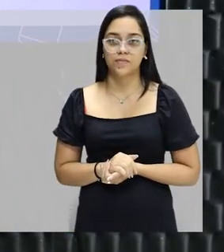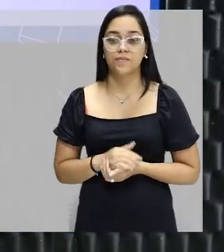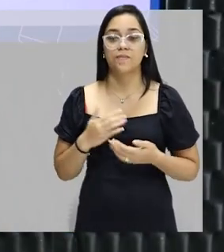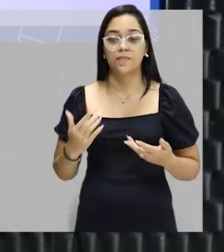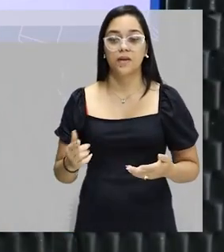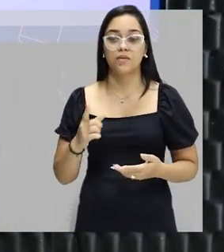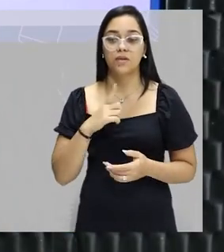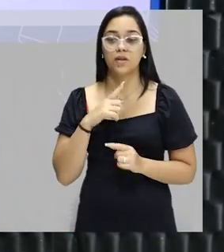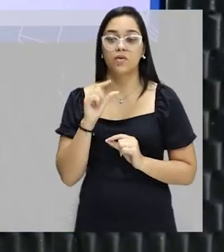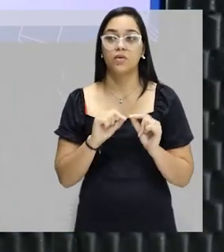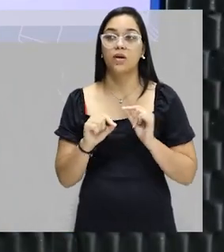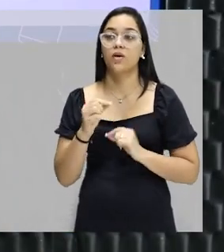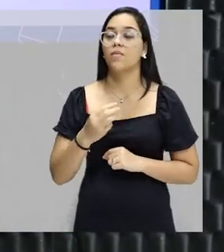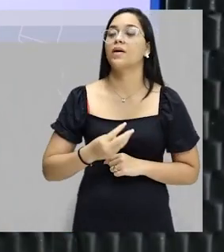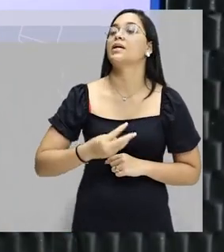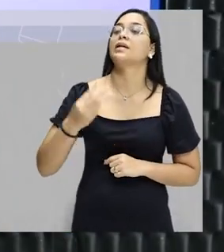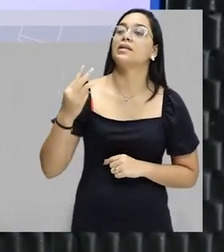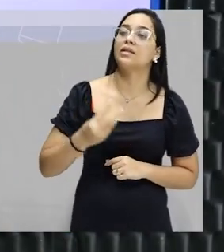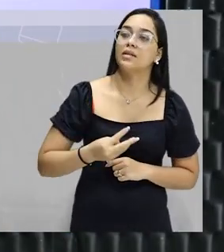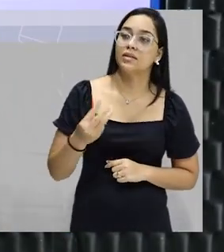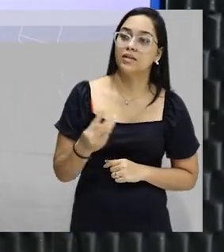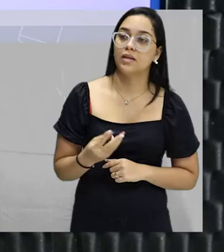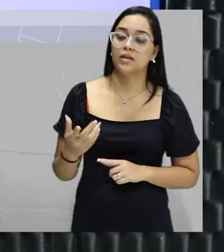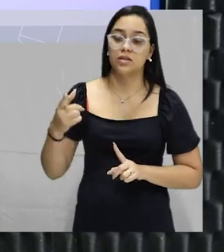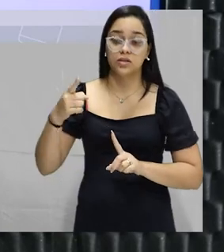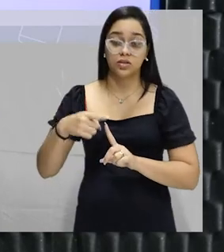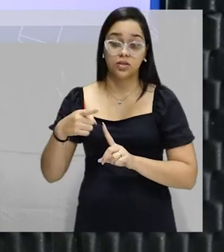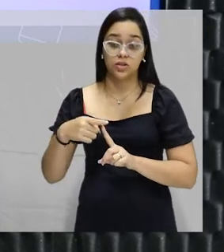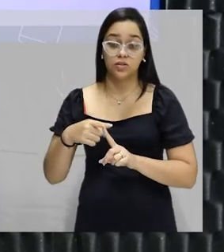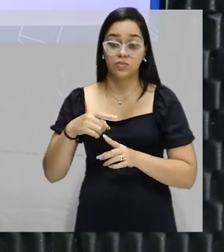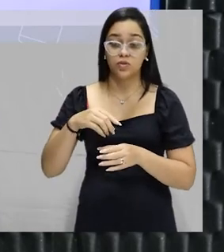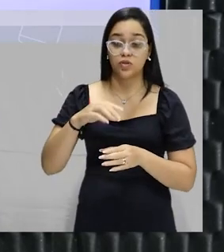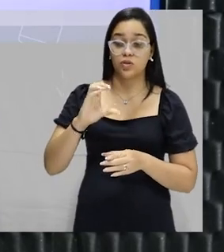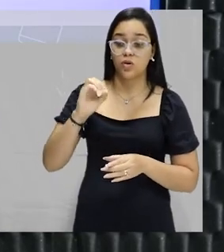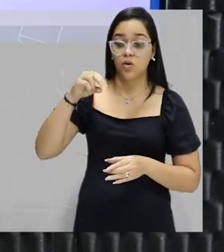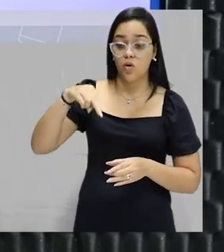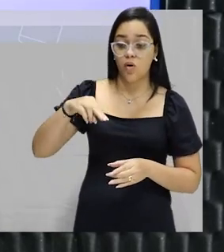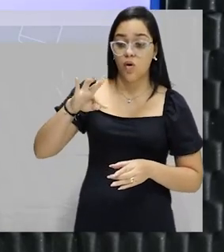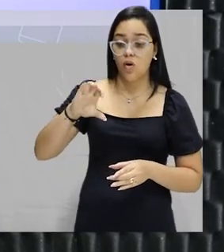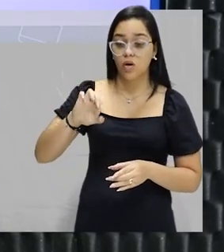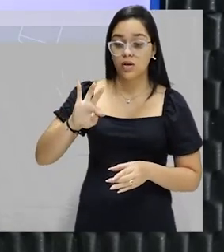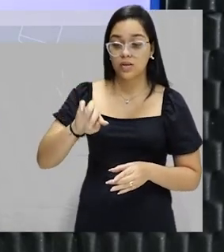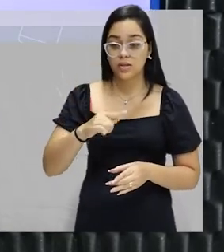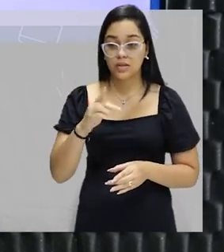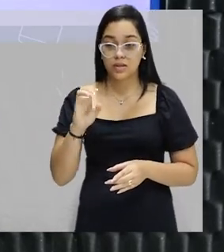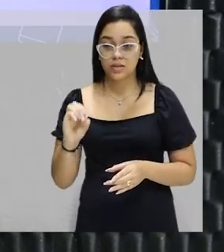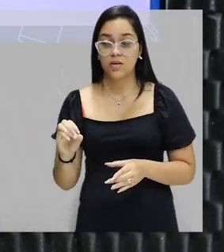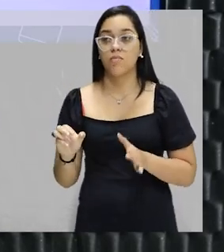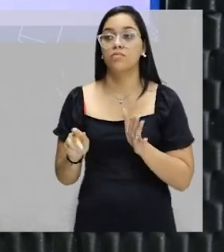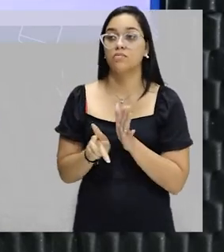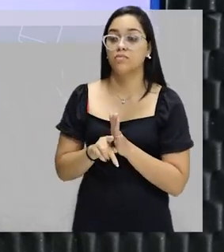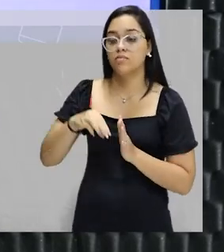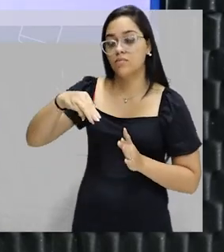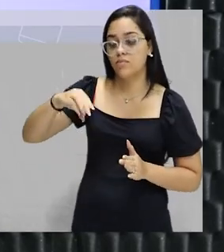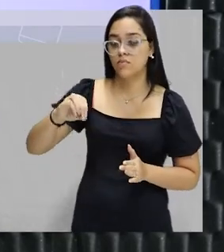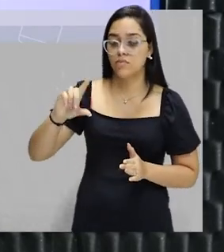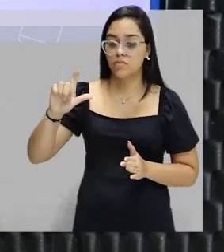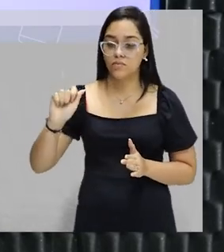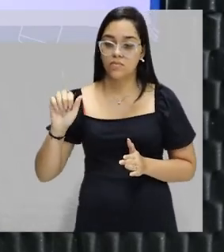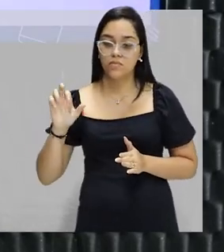Então, aqui nós temos uma terceira, um terceiro tipo de concentração. No caso aqui, a concentração molar.